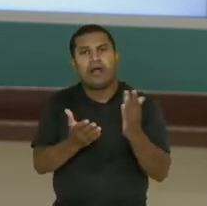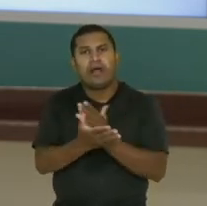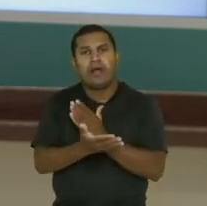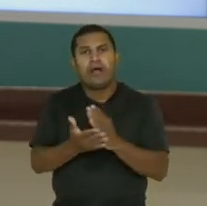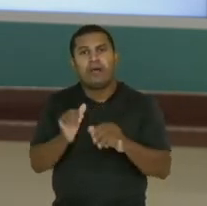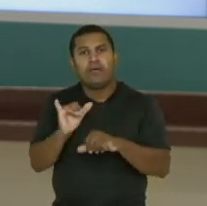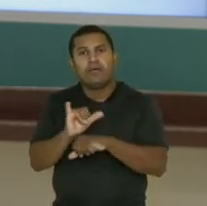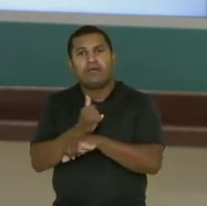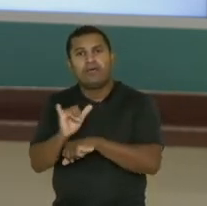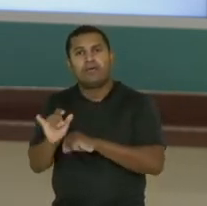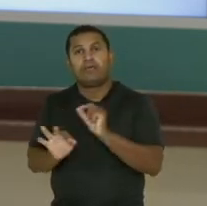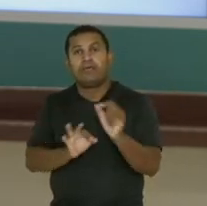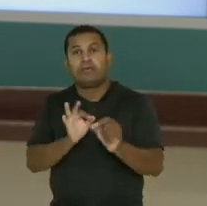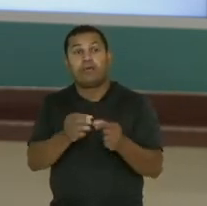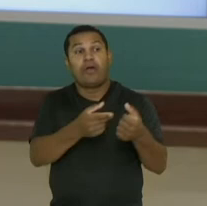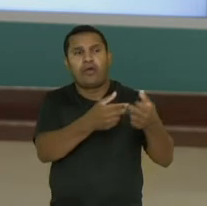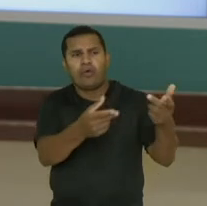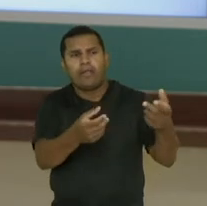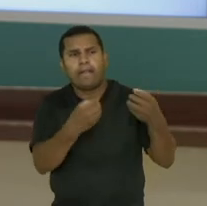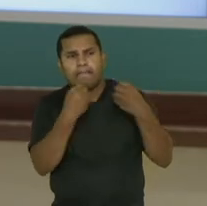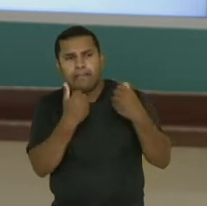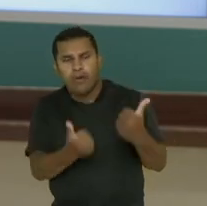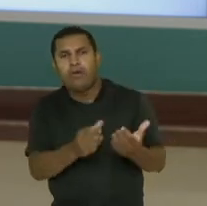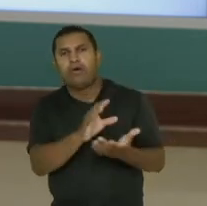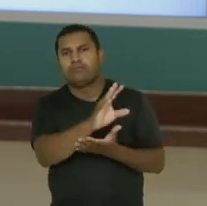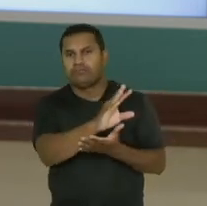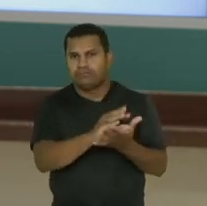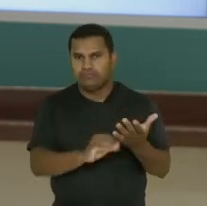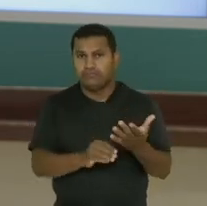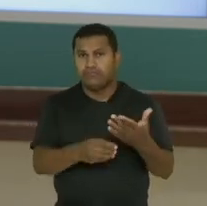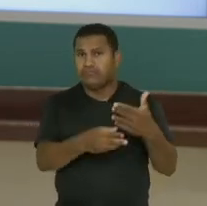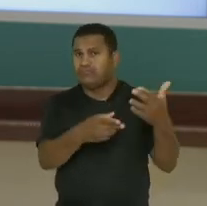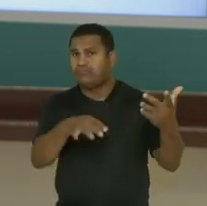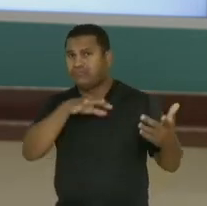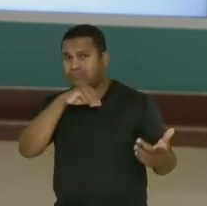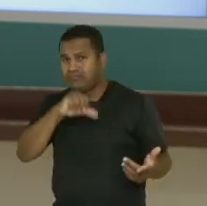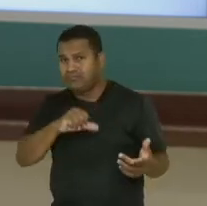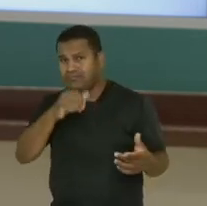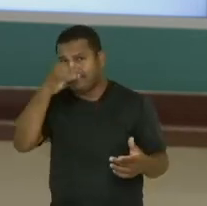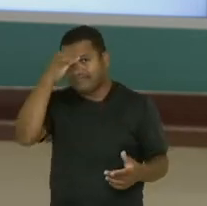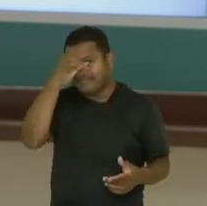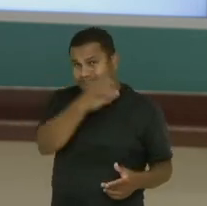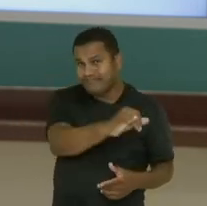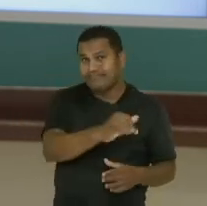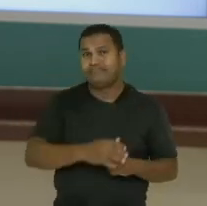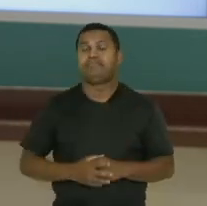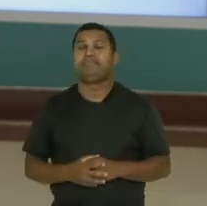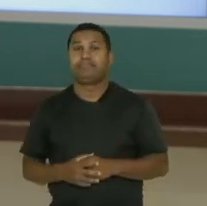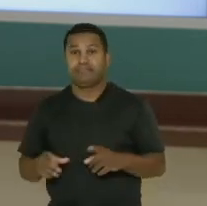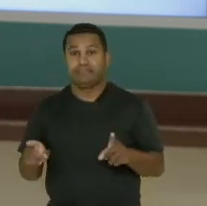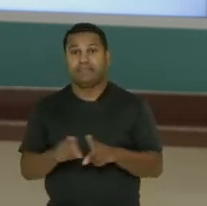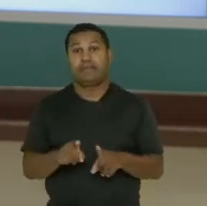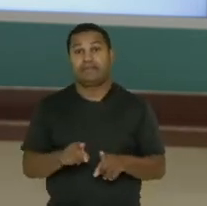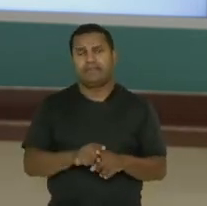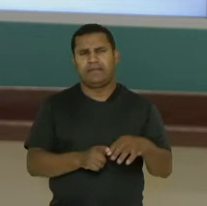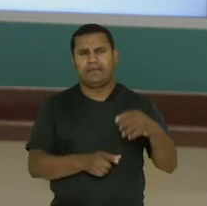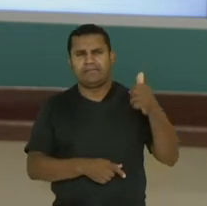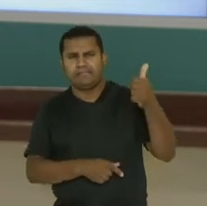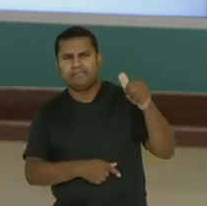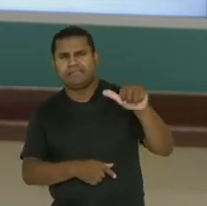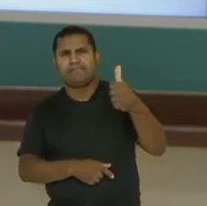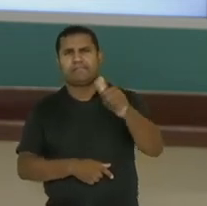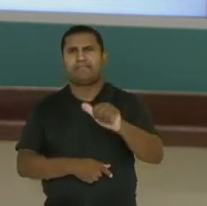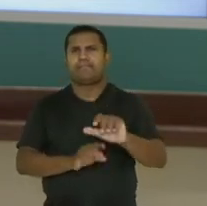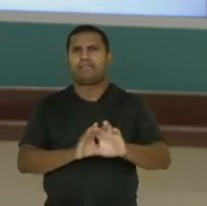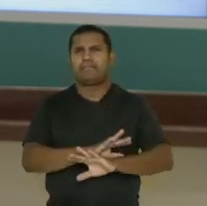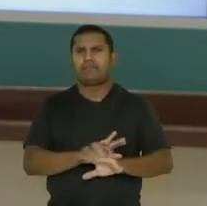no teu negócio. Analisar os fornecedores e as empresas que fornecem os produtos e serviços, né? Porque não